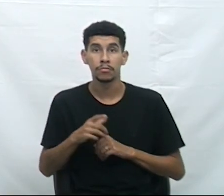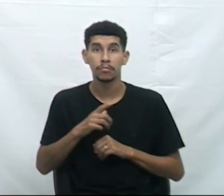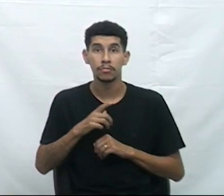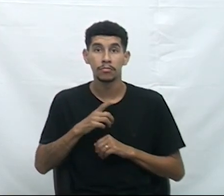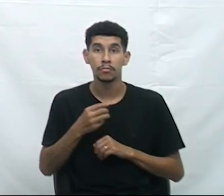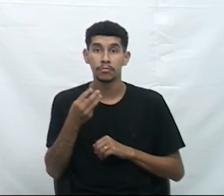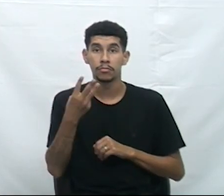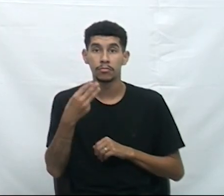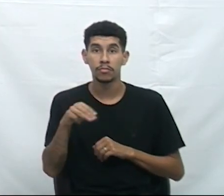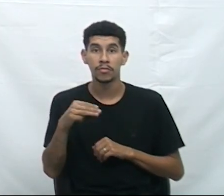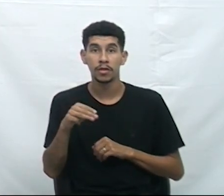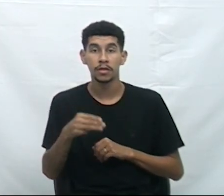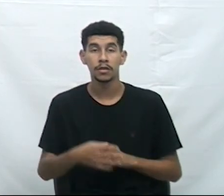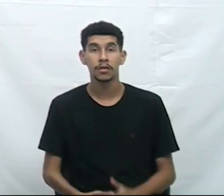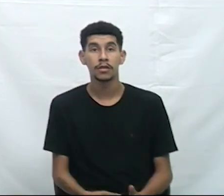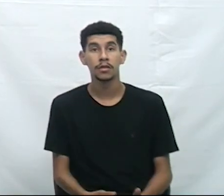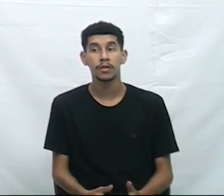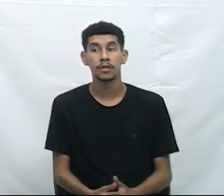tem três minutos e meio.